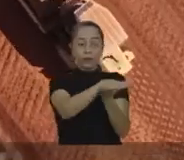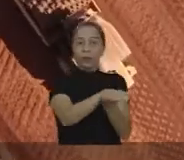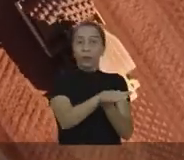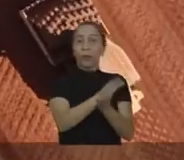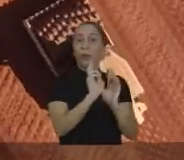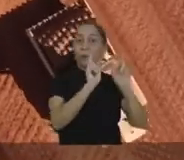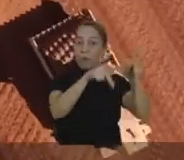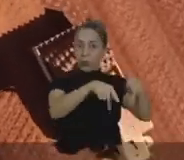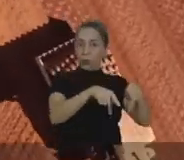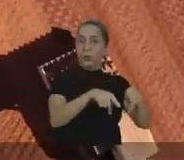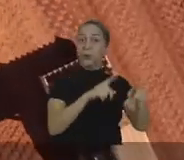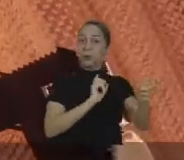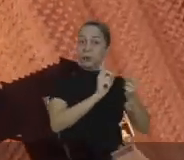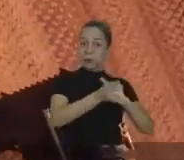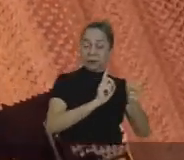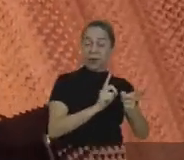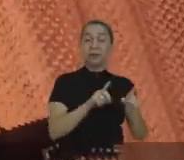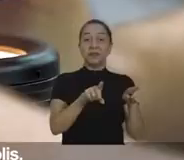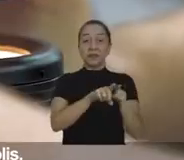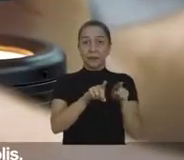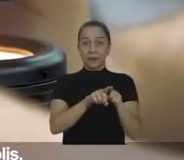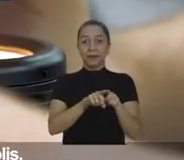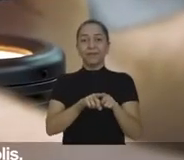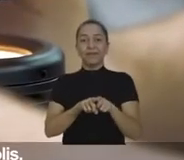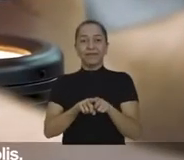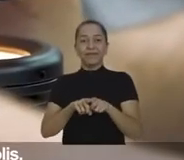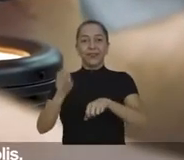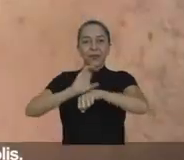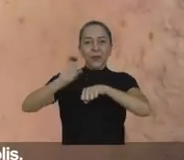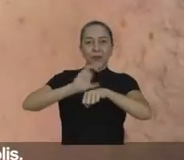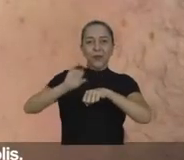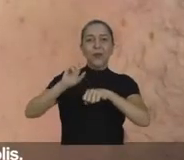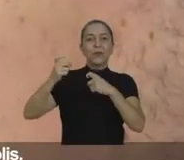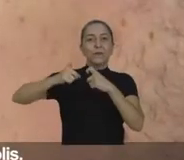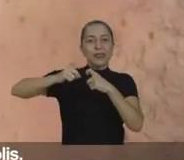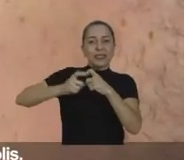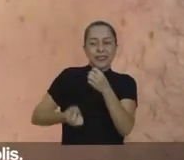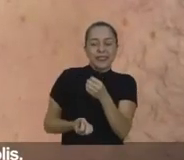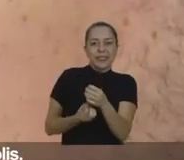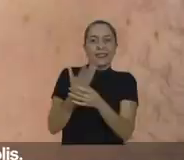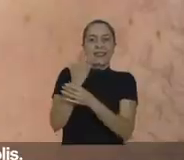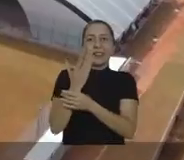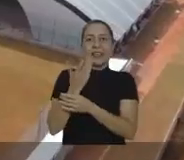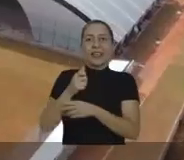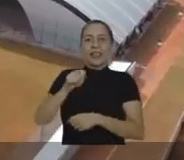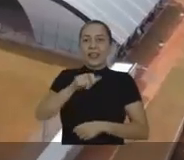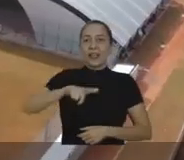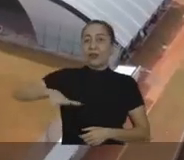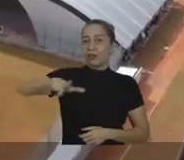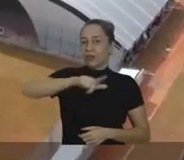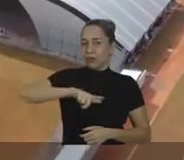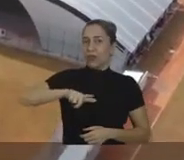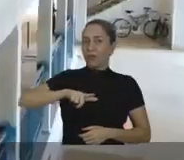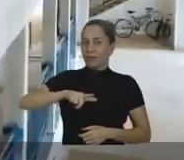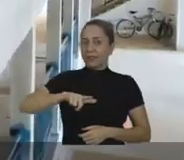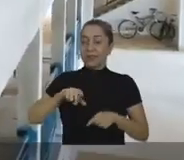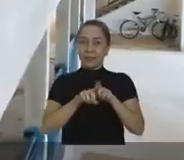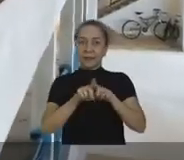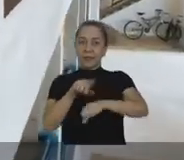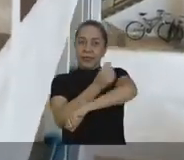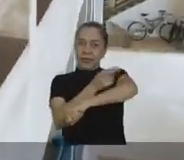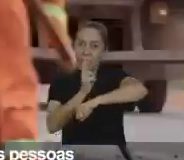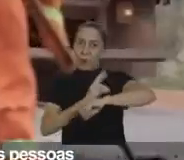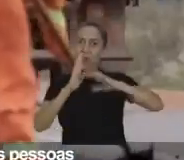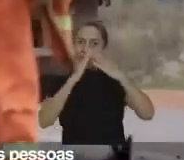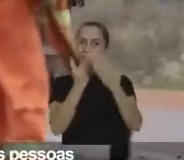Palmas, de Porto Nacional também a Palmas. O curso de medicina que vai ser lançado em Augusto de Novos, Araguaína entregando escola de tempo